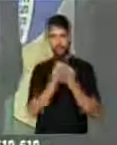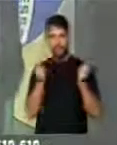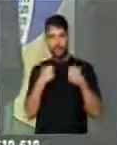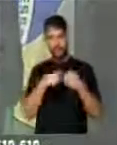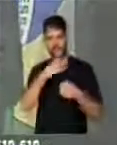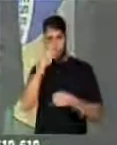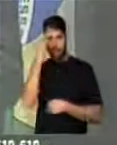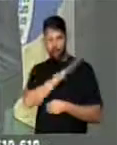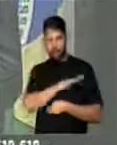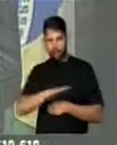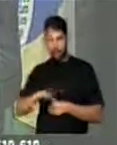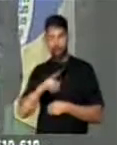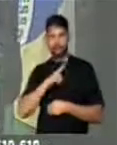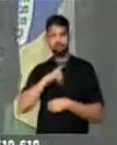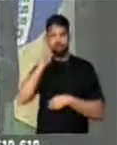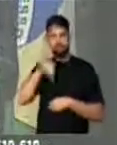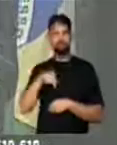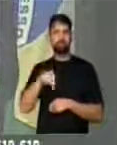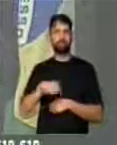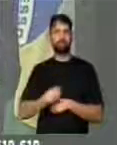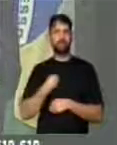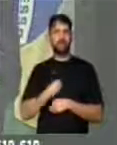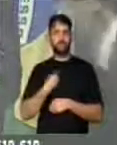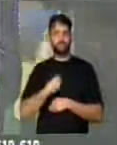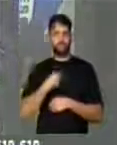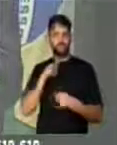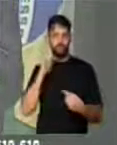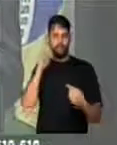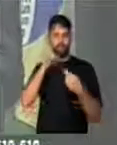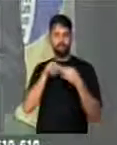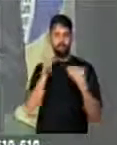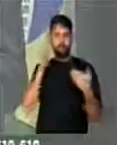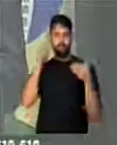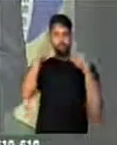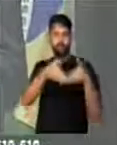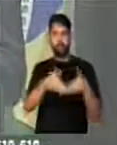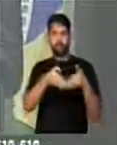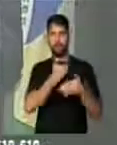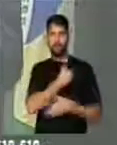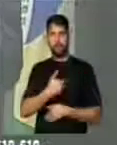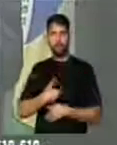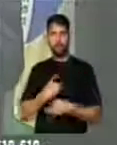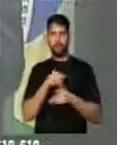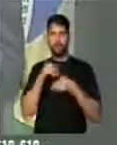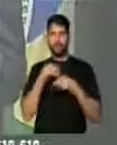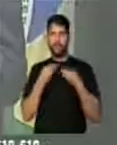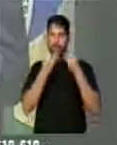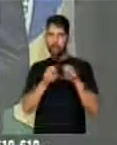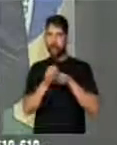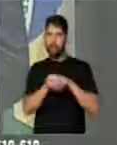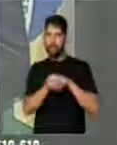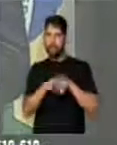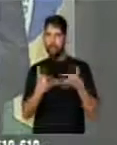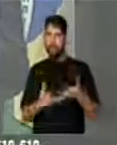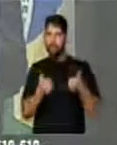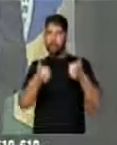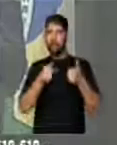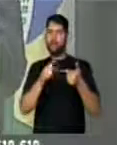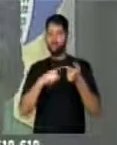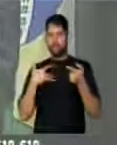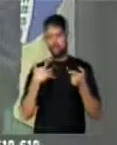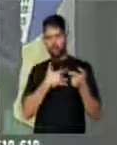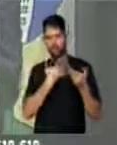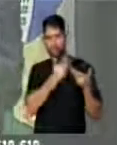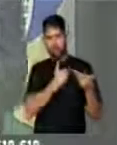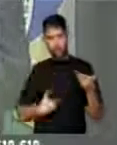a criança, sejam o alvo do governo. Dar educação de qualidade, saúde